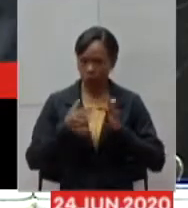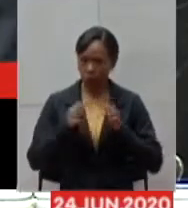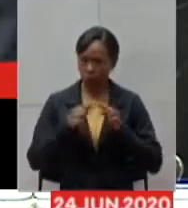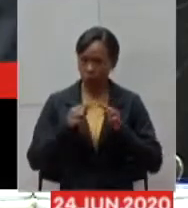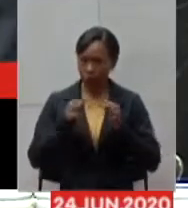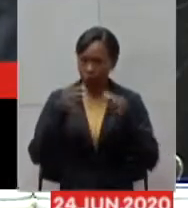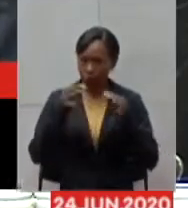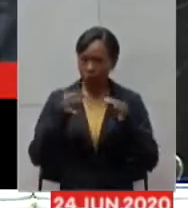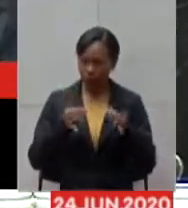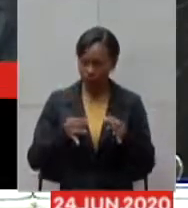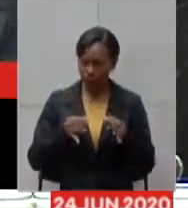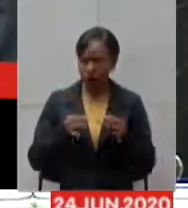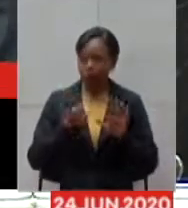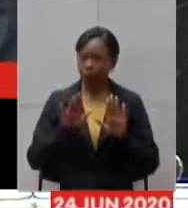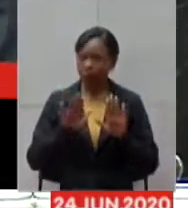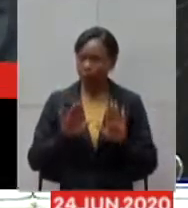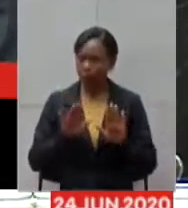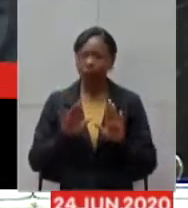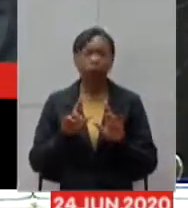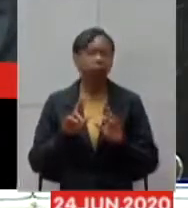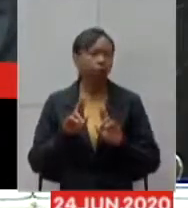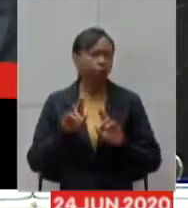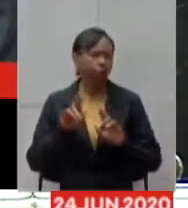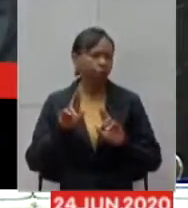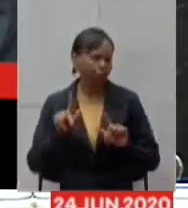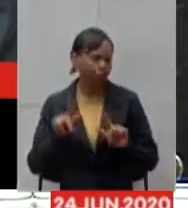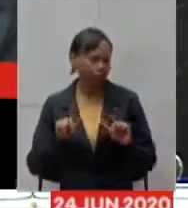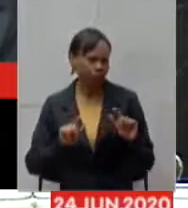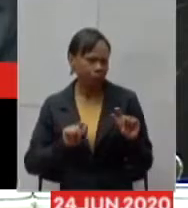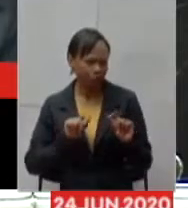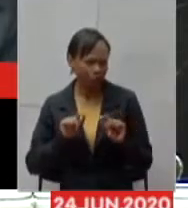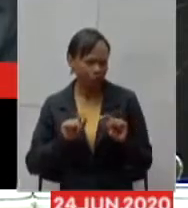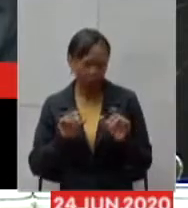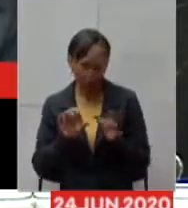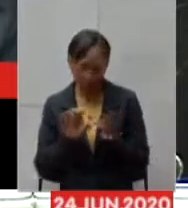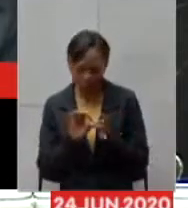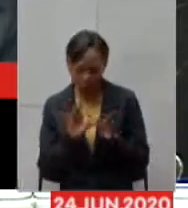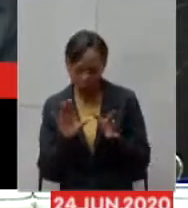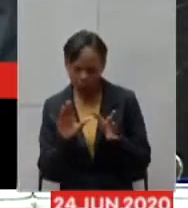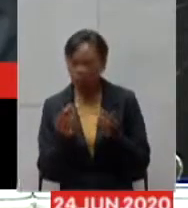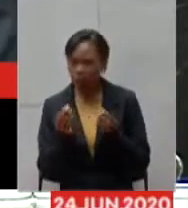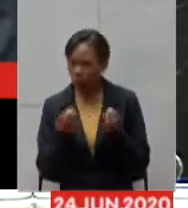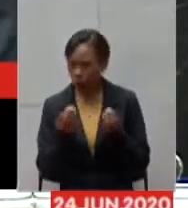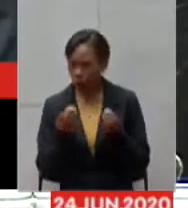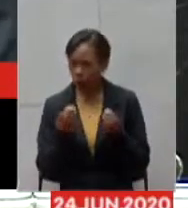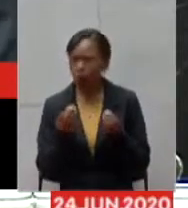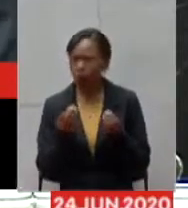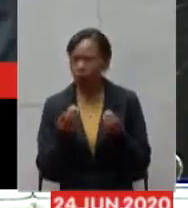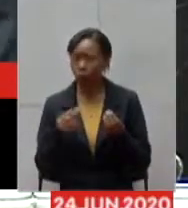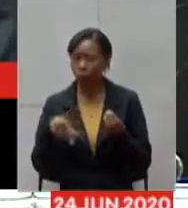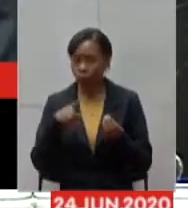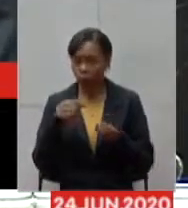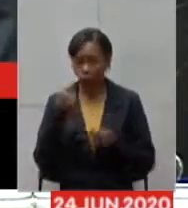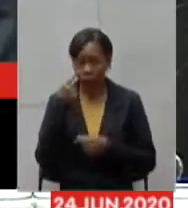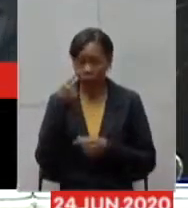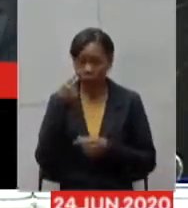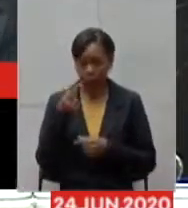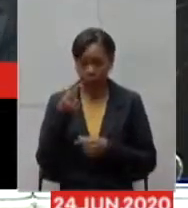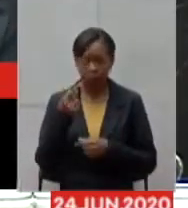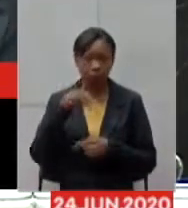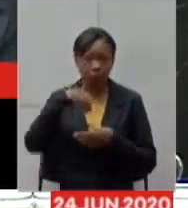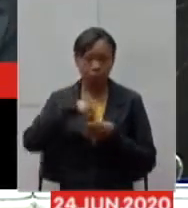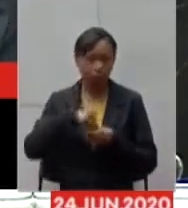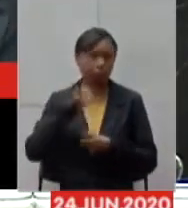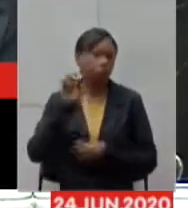pode parecer semântica mas na verdade ela é muito prática o que nós vimos ao longo do estado após